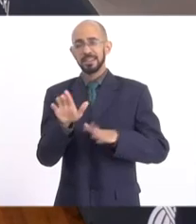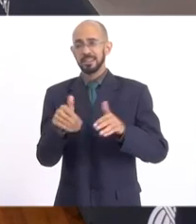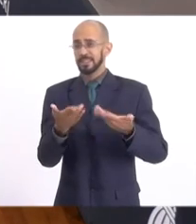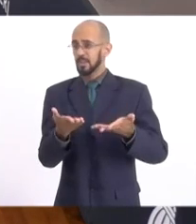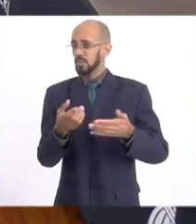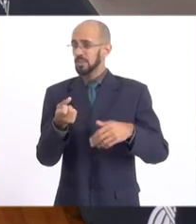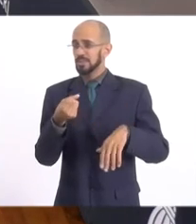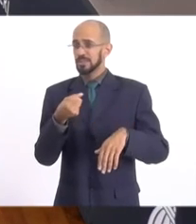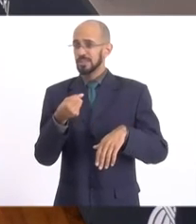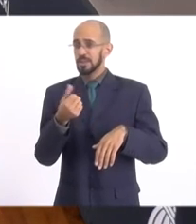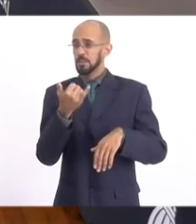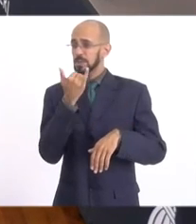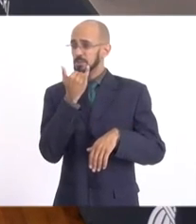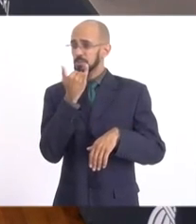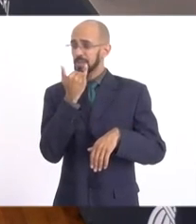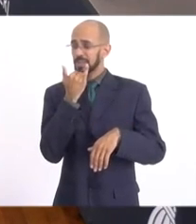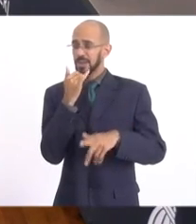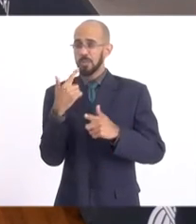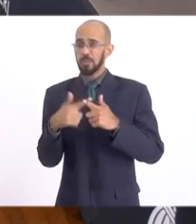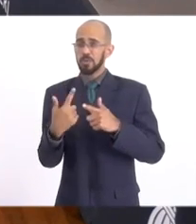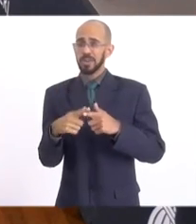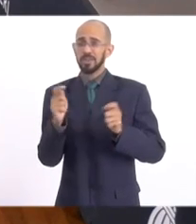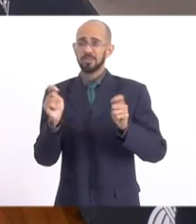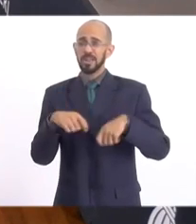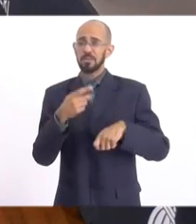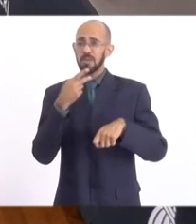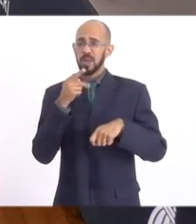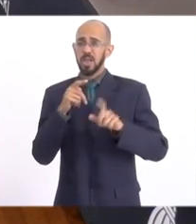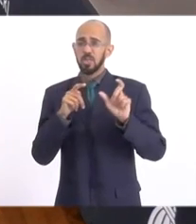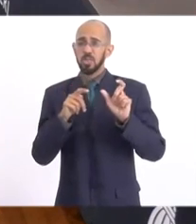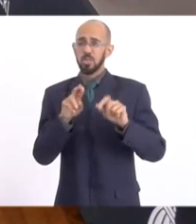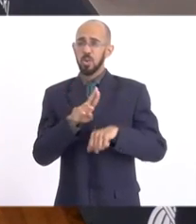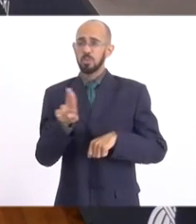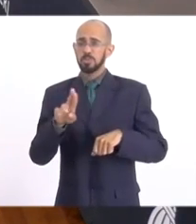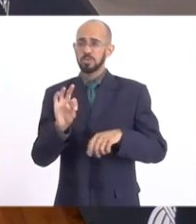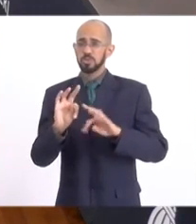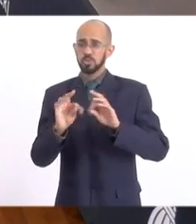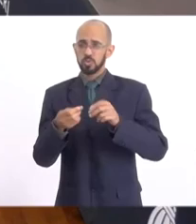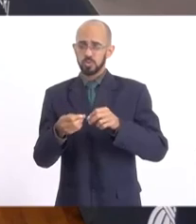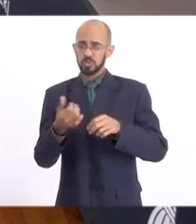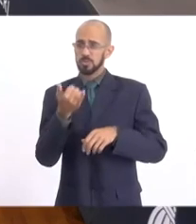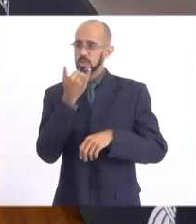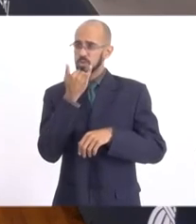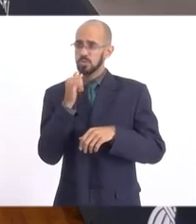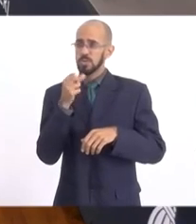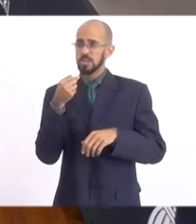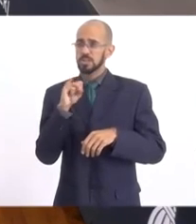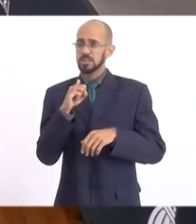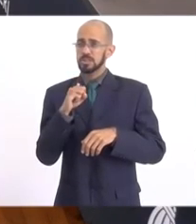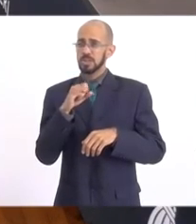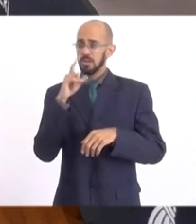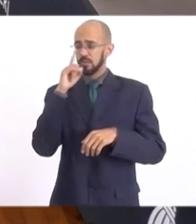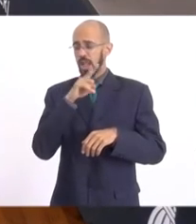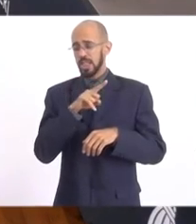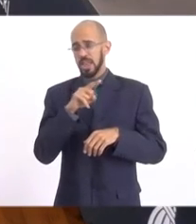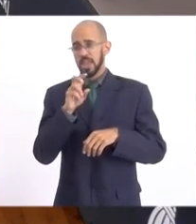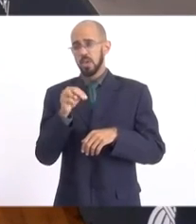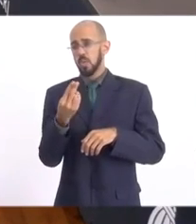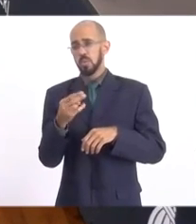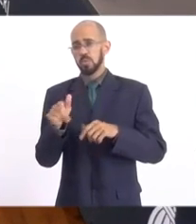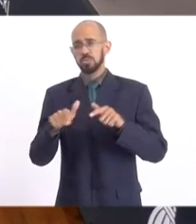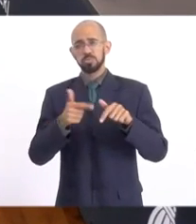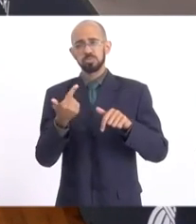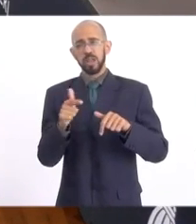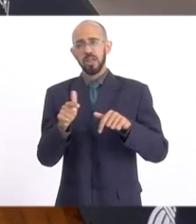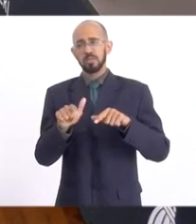perder, peço perdão de verdade. E também desculpa se alguma vez me equivoquei, errei, não trabalhei direito. A gente